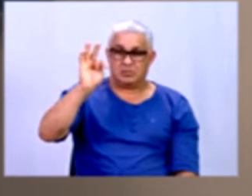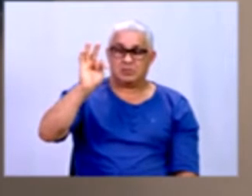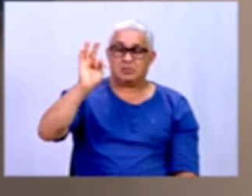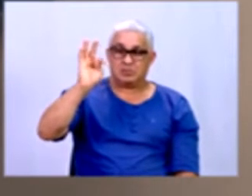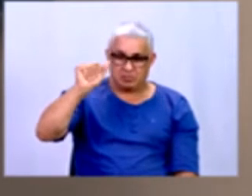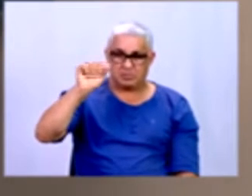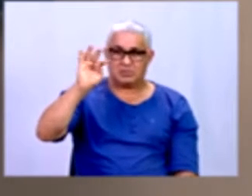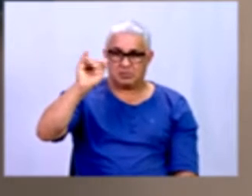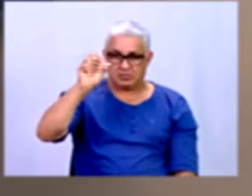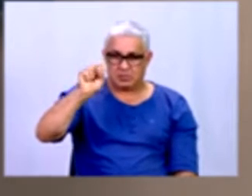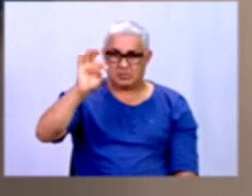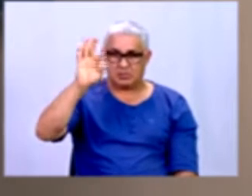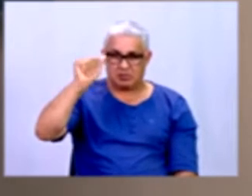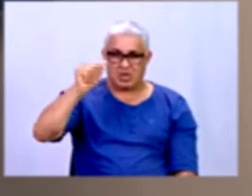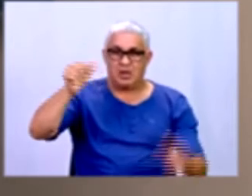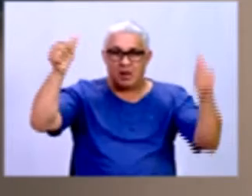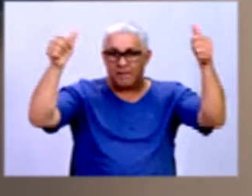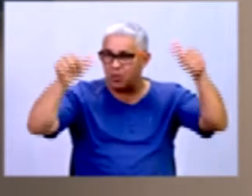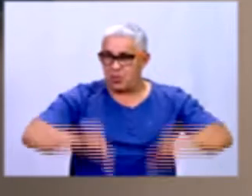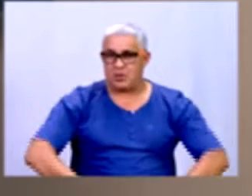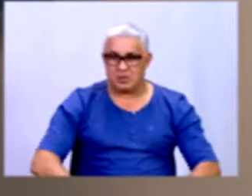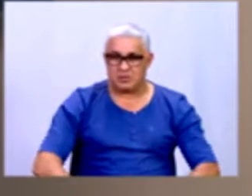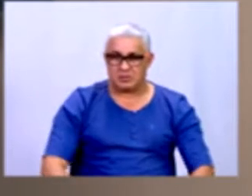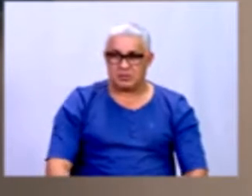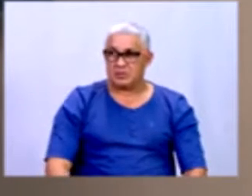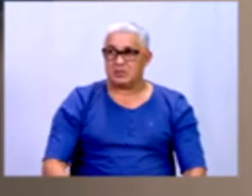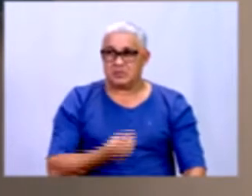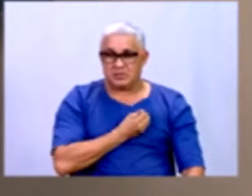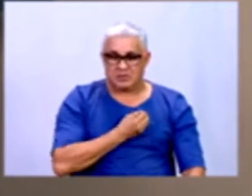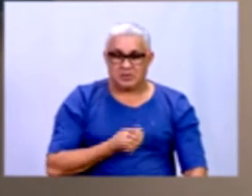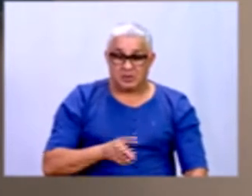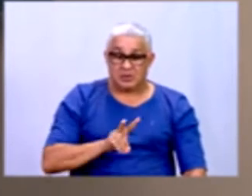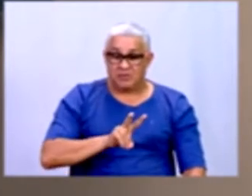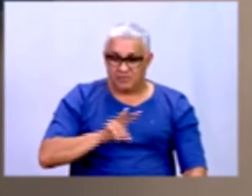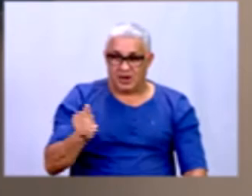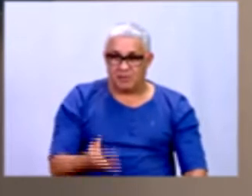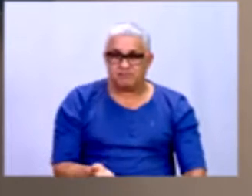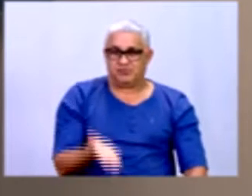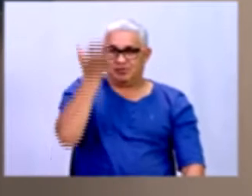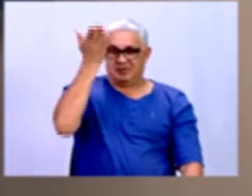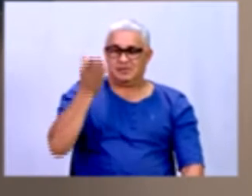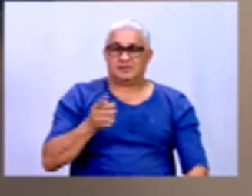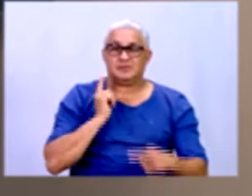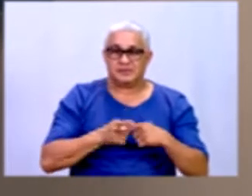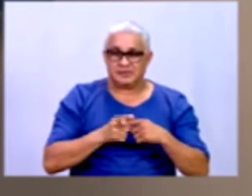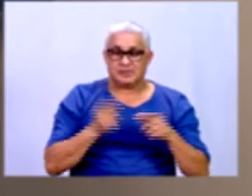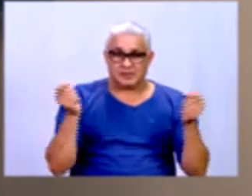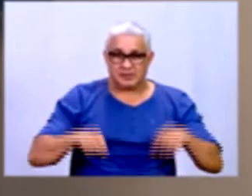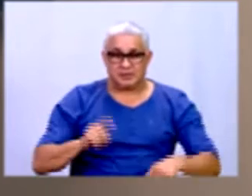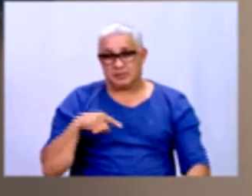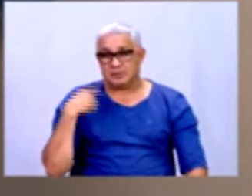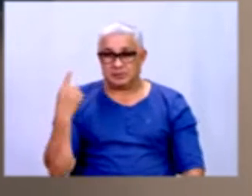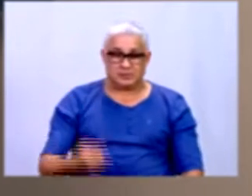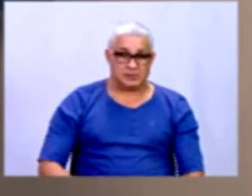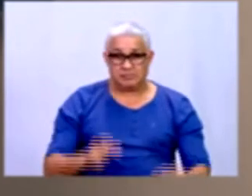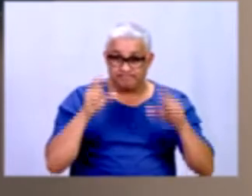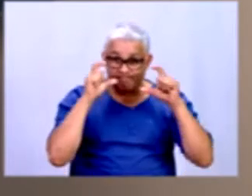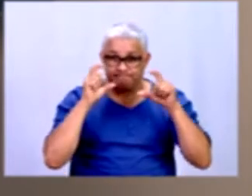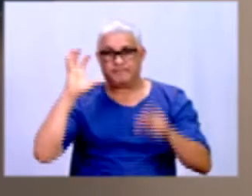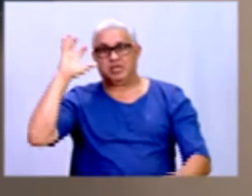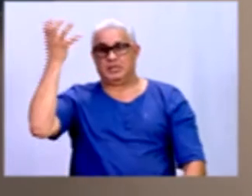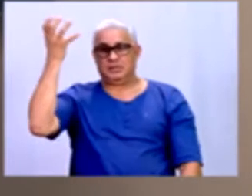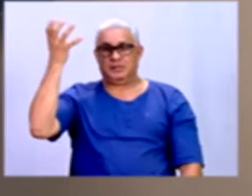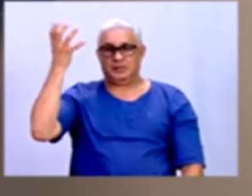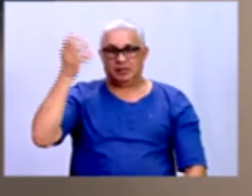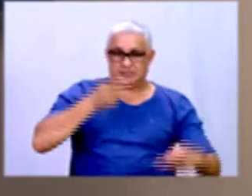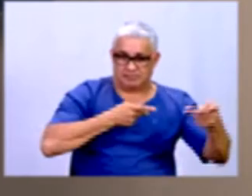Apesar que eu tenho certeza que só vai ser... Aumentando. É, altas essas notas. Mas que caíram. Então, isso serve para a gente tomar decisões,